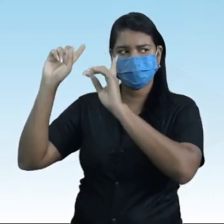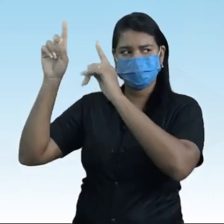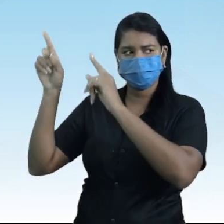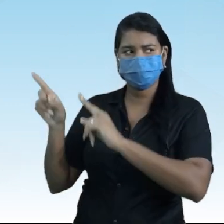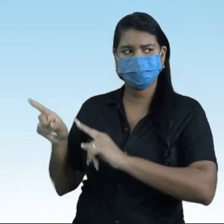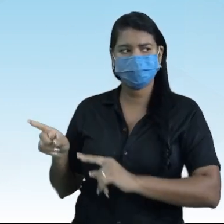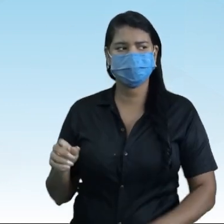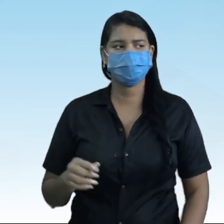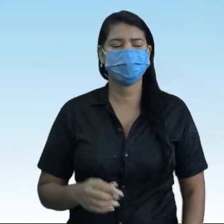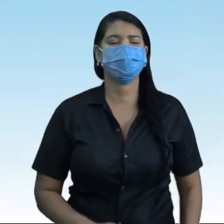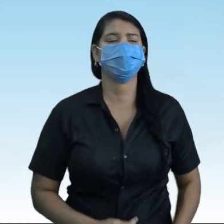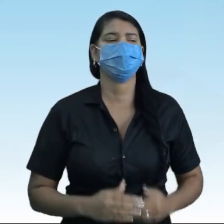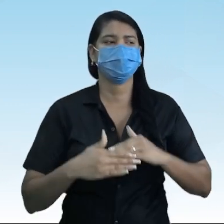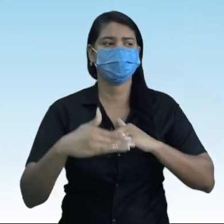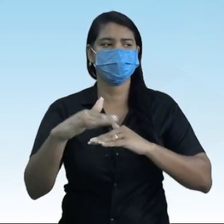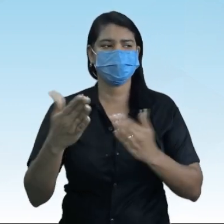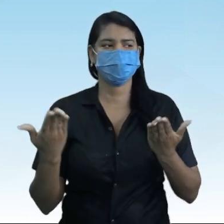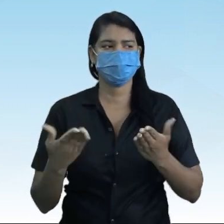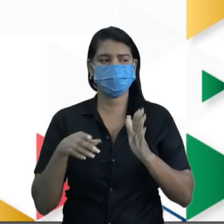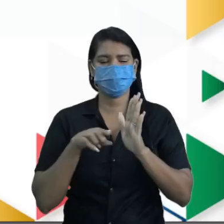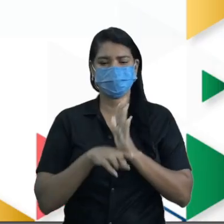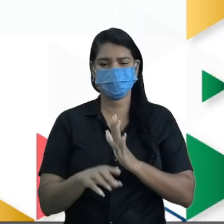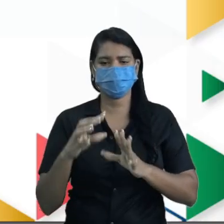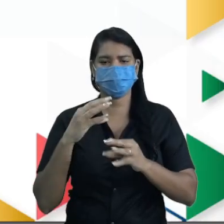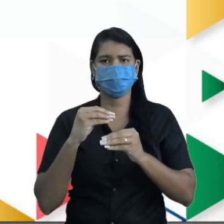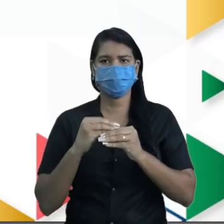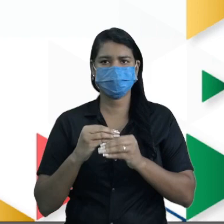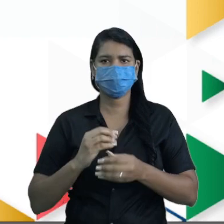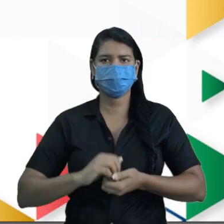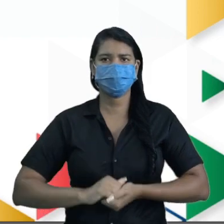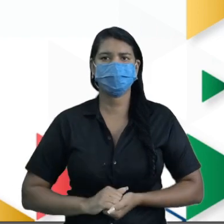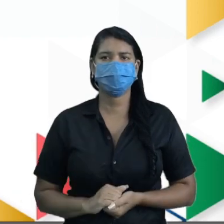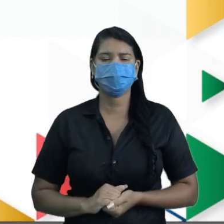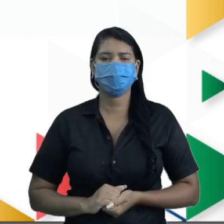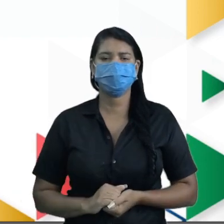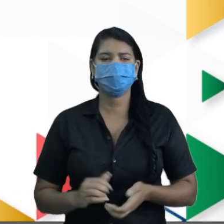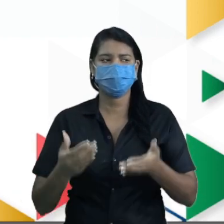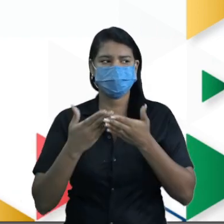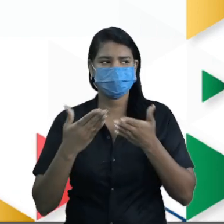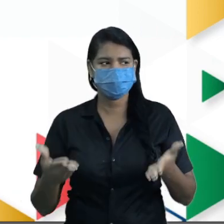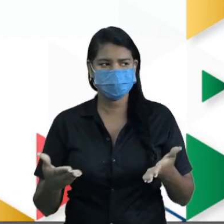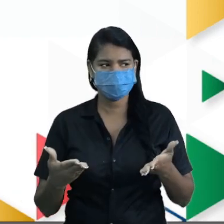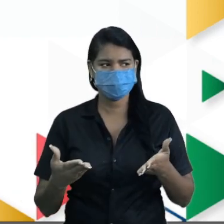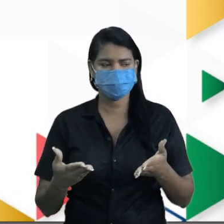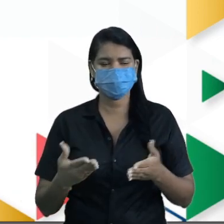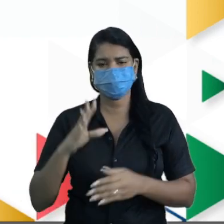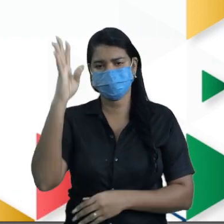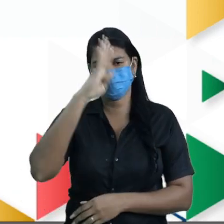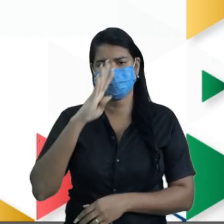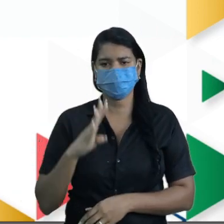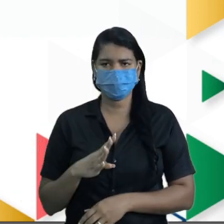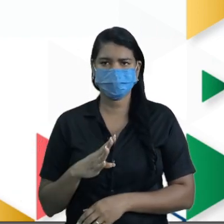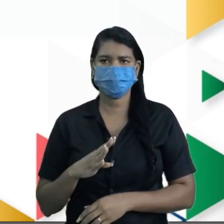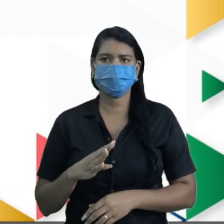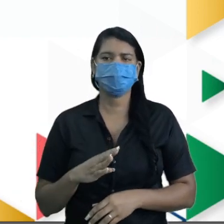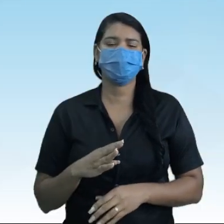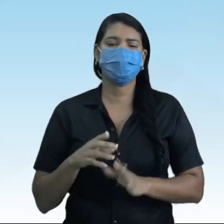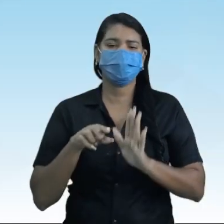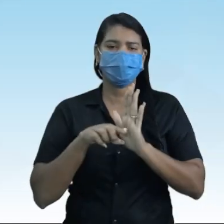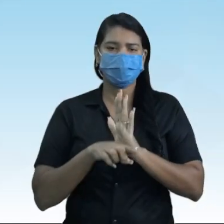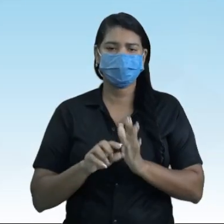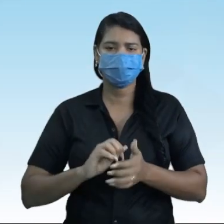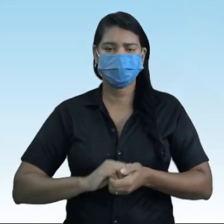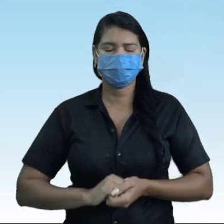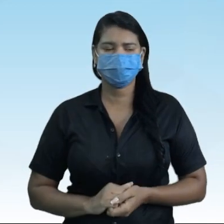Vamos seguir agora pra próxima questão? Não, fui lá buscar uma questão da prova Brasil. Você, professor, traz pra mim aqui,